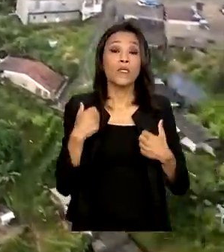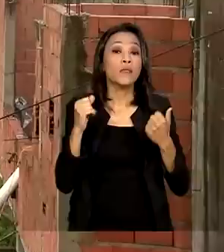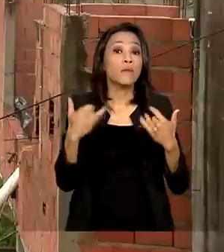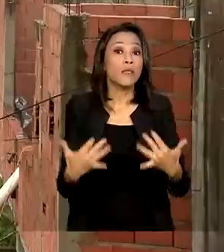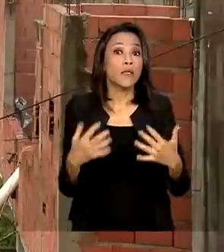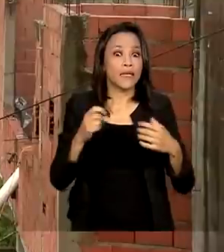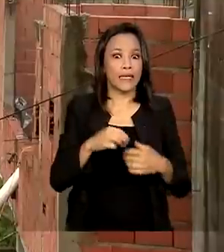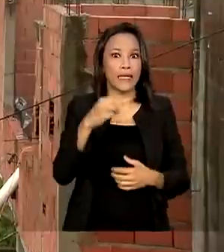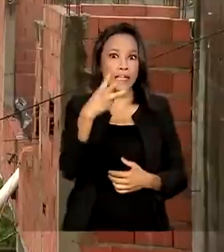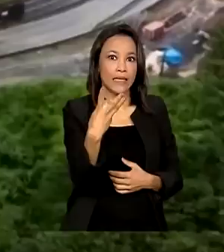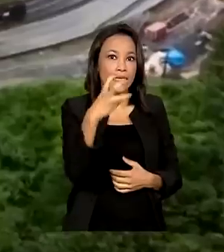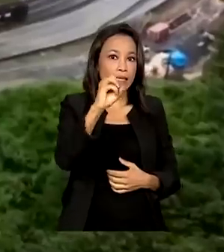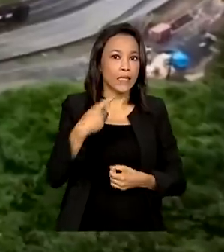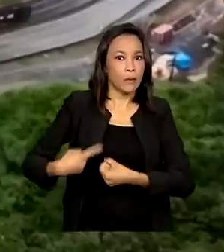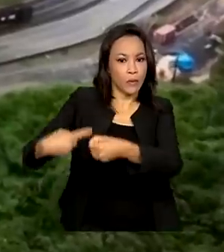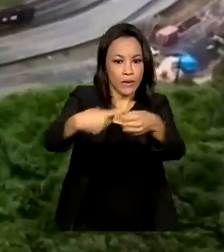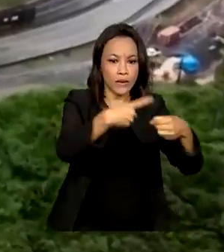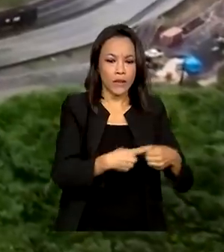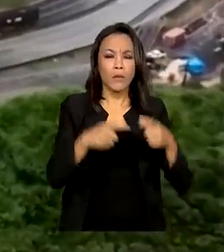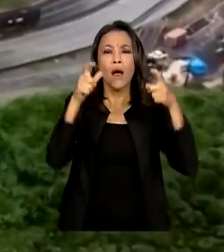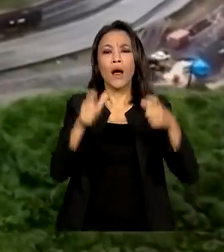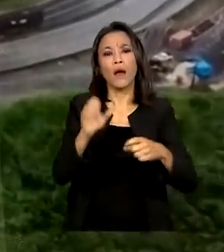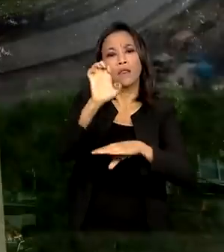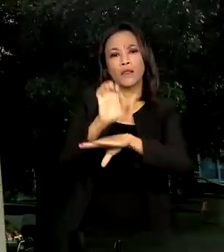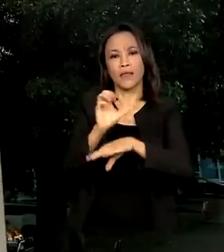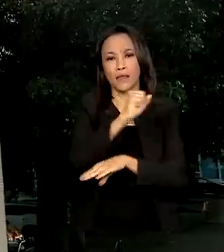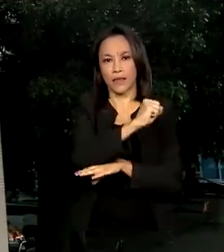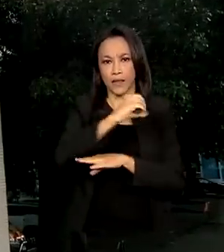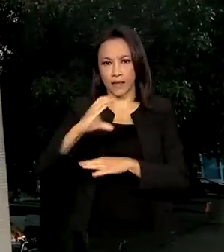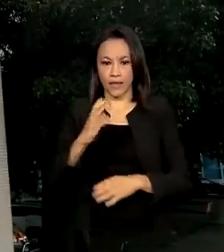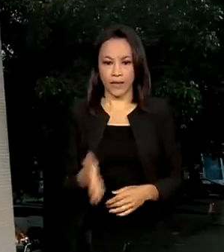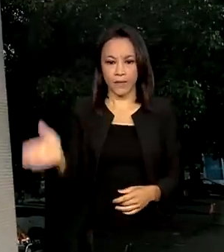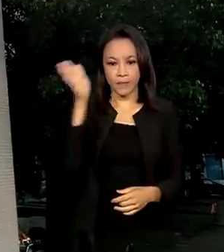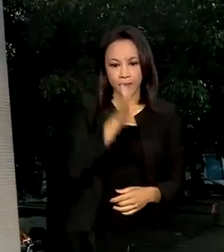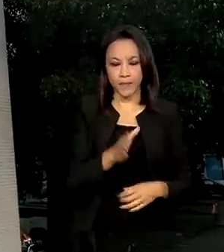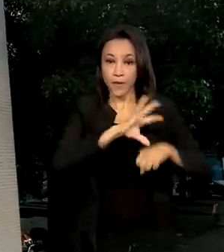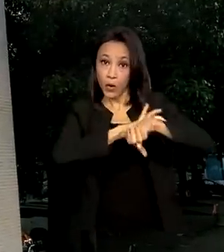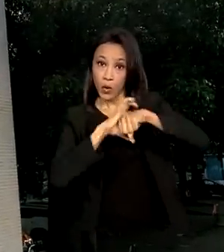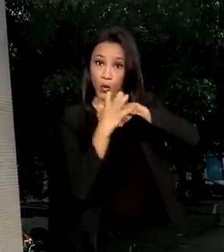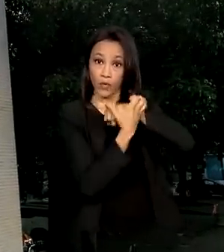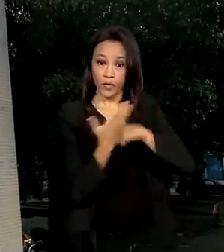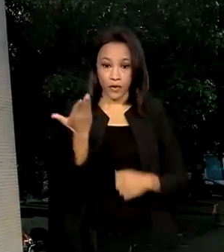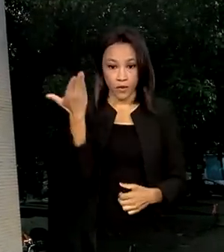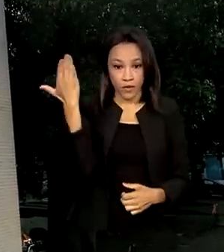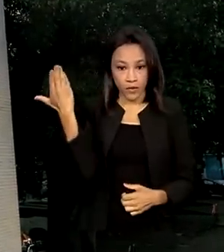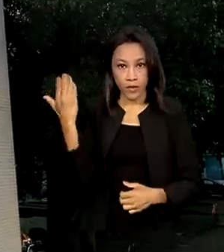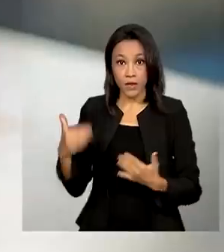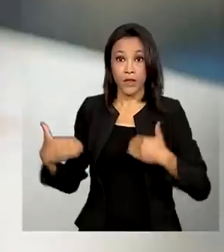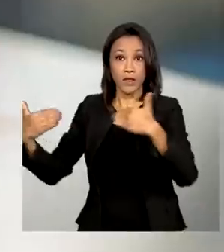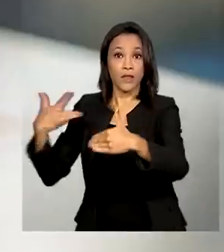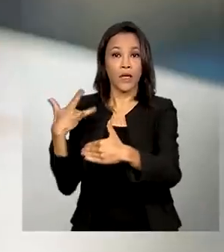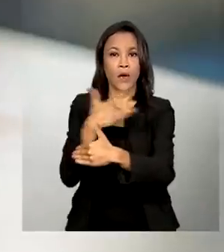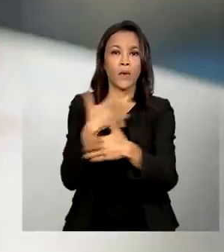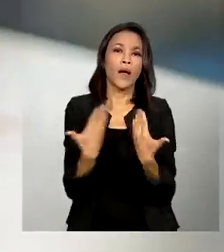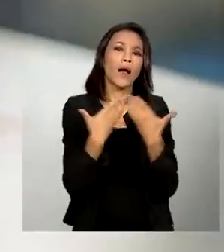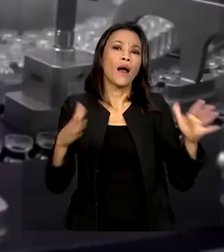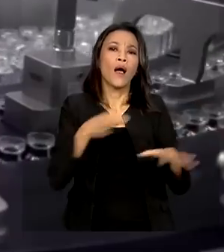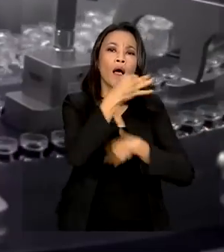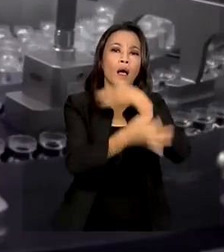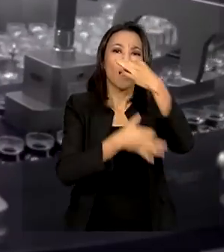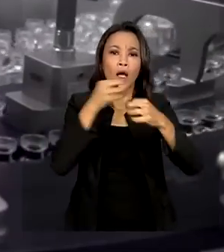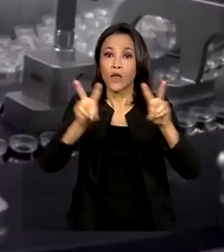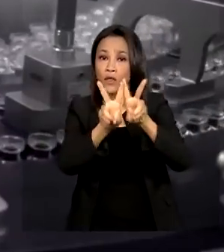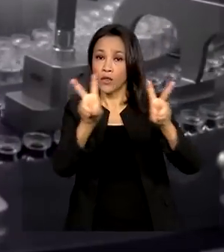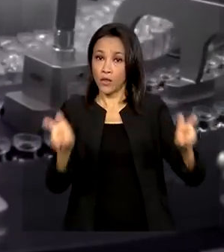em 30 municípios de Santa Catarina. Covid-19. Ministério da Saúde abre consulta pública sobre